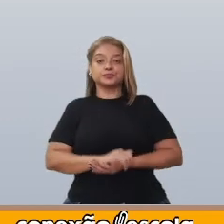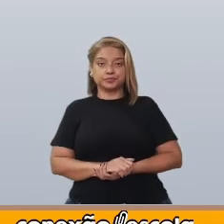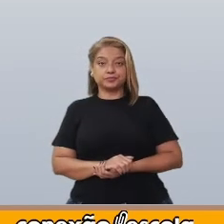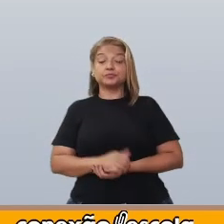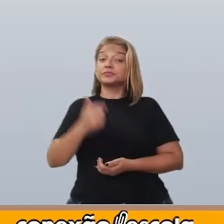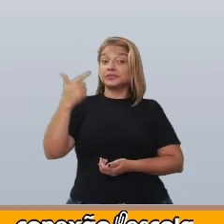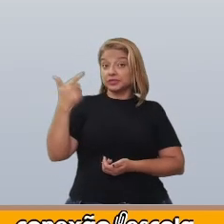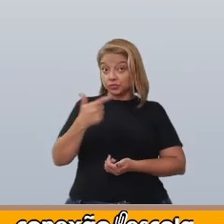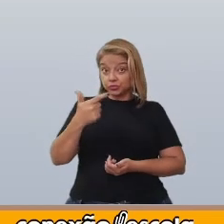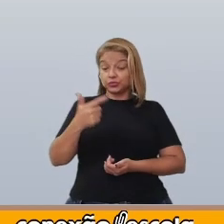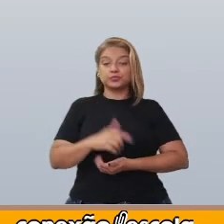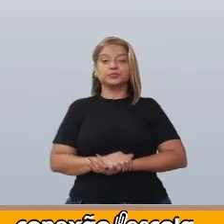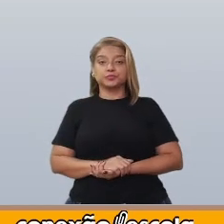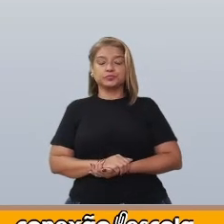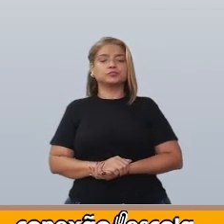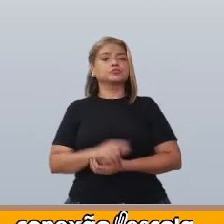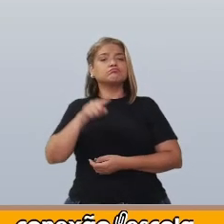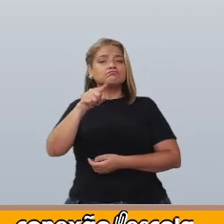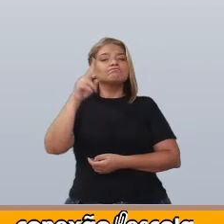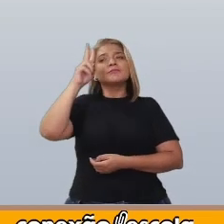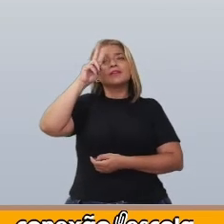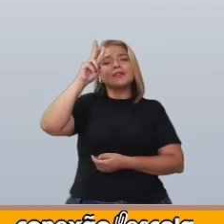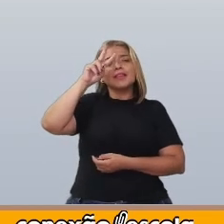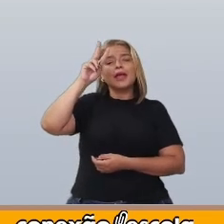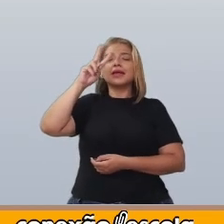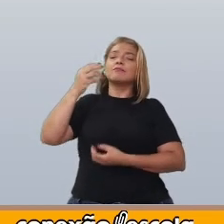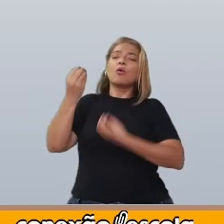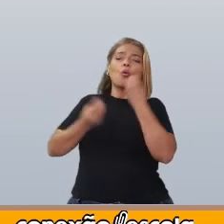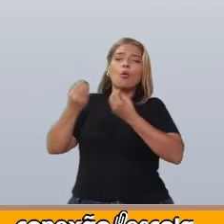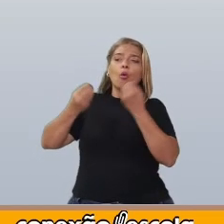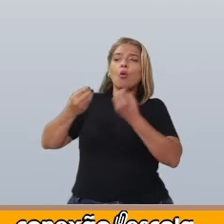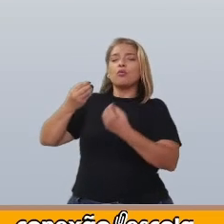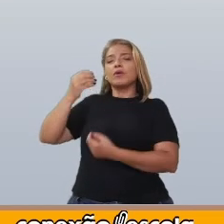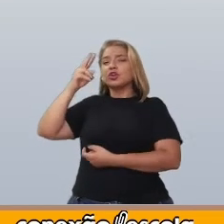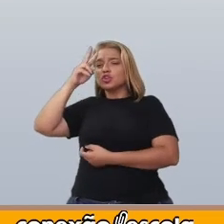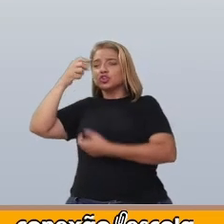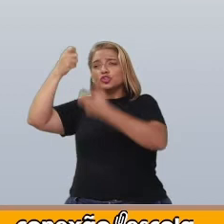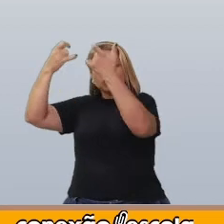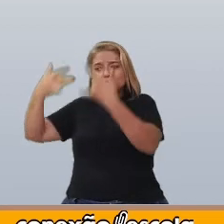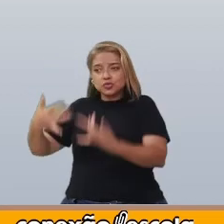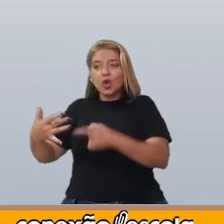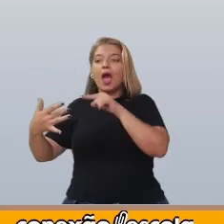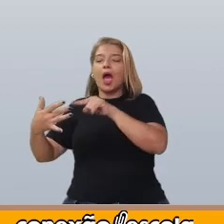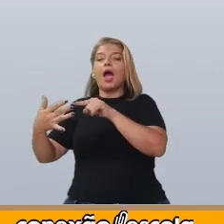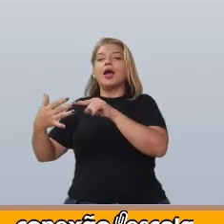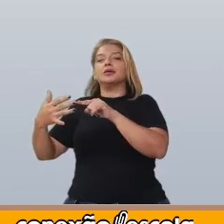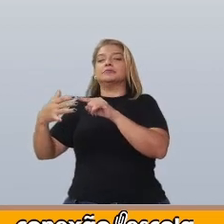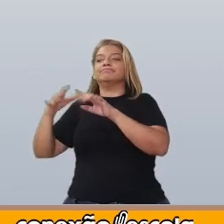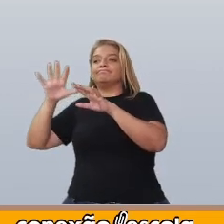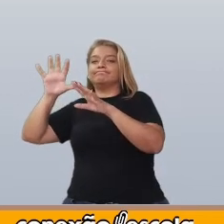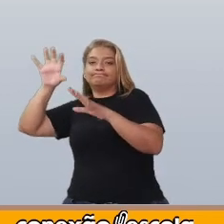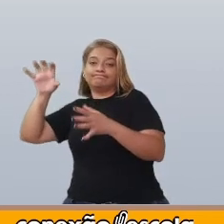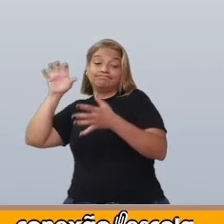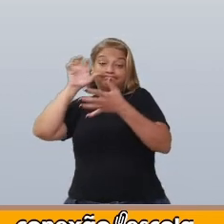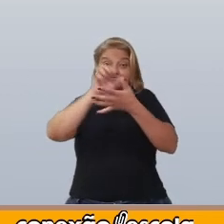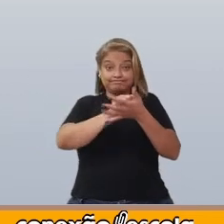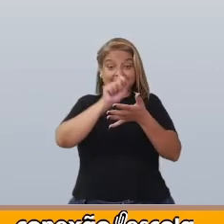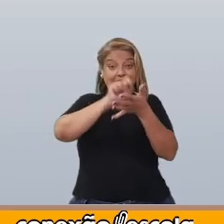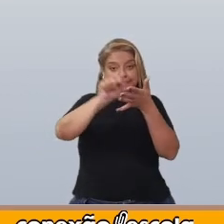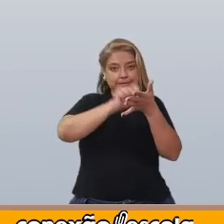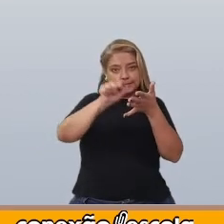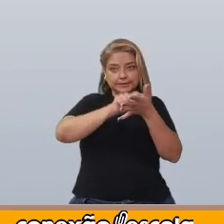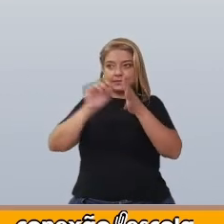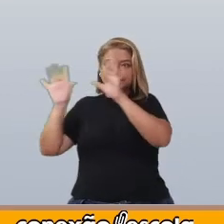Segundo, recorde a história e registre a primeira parte, apresentando